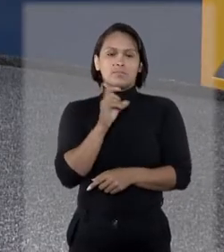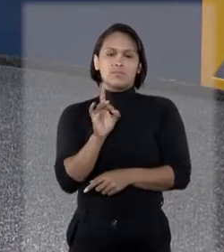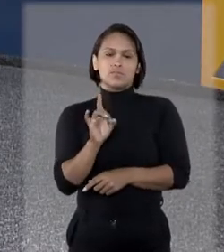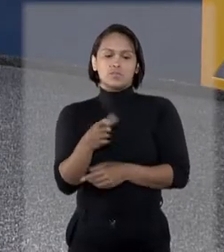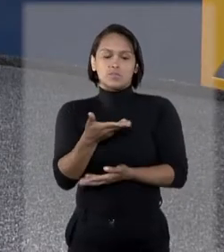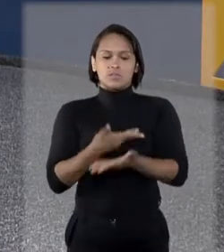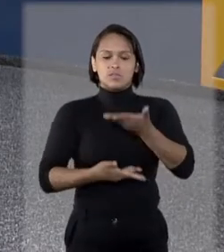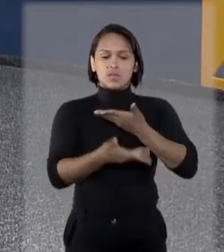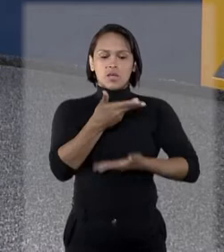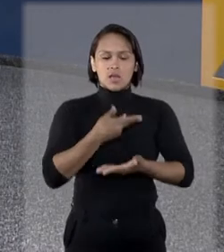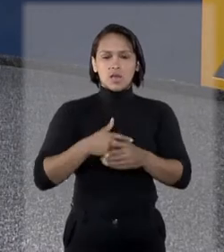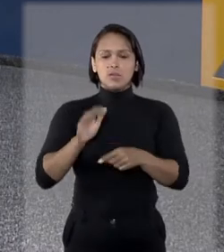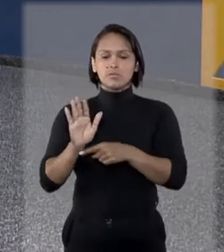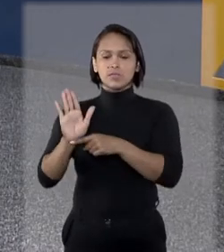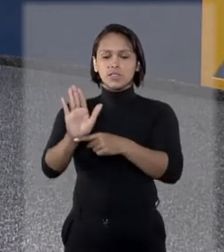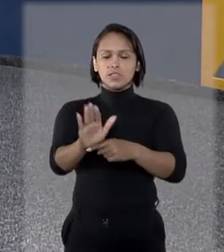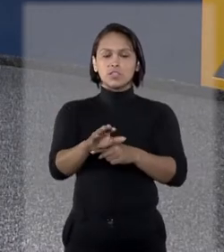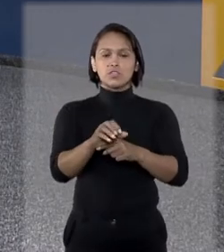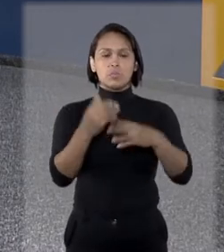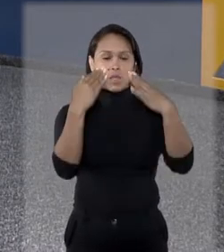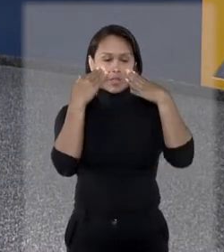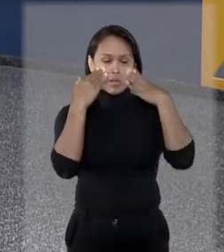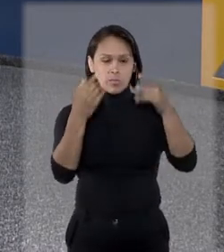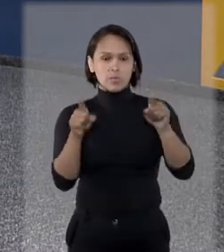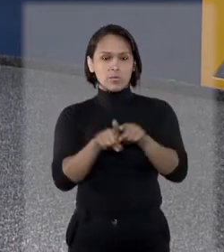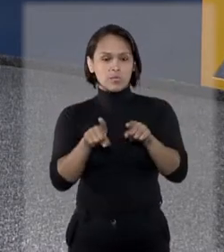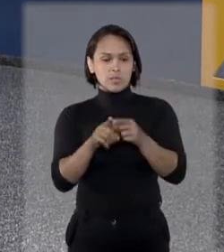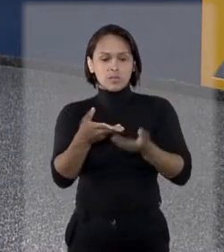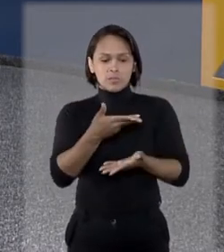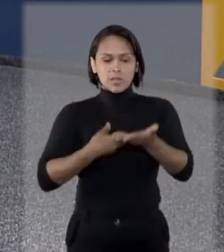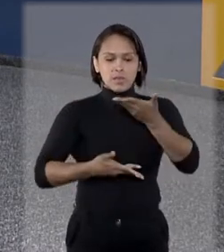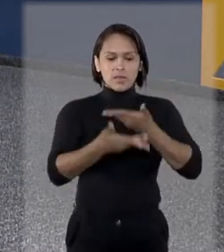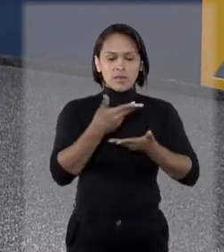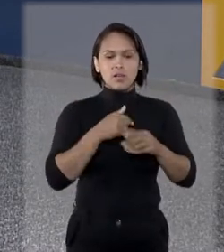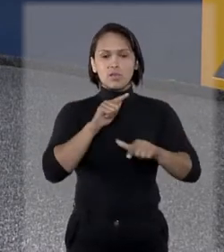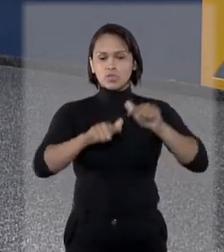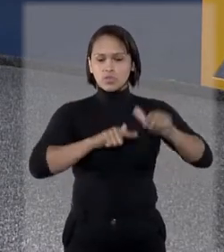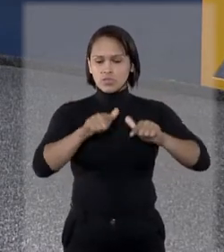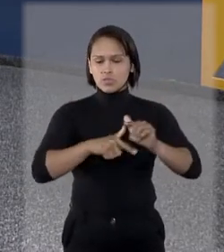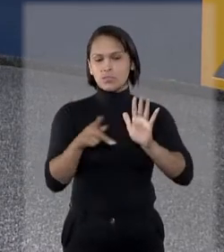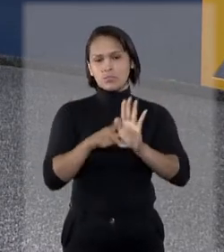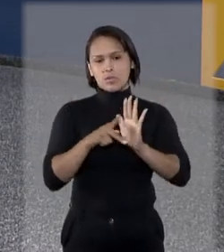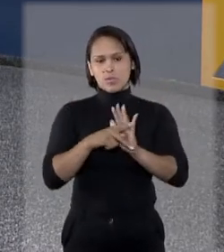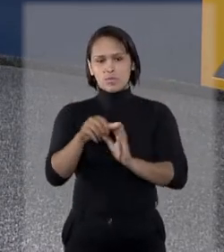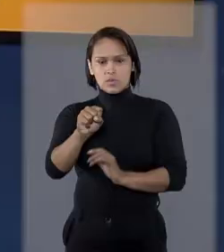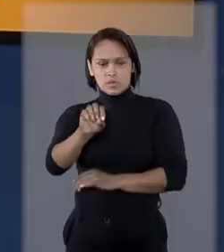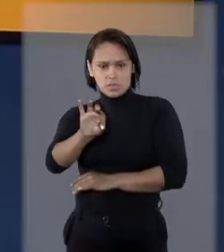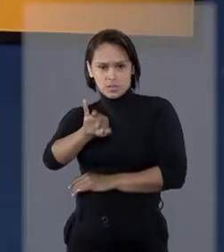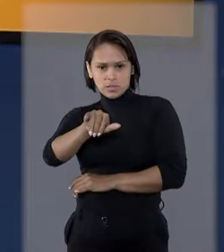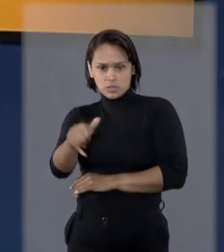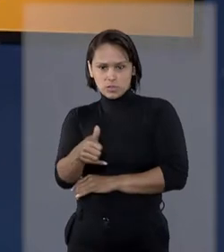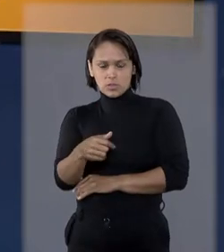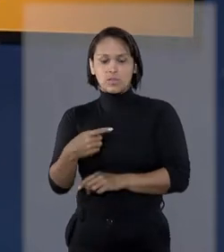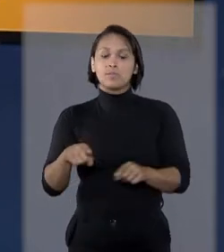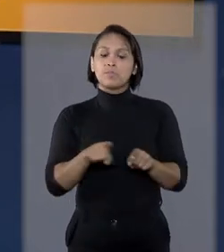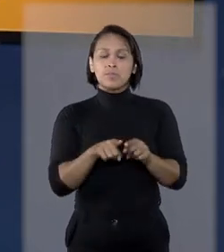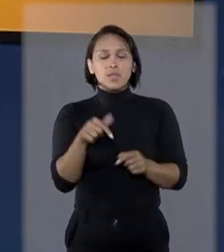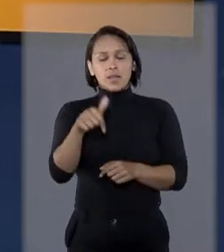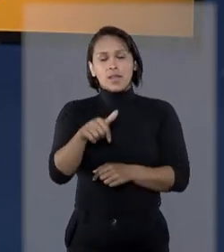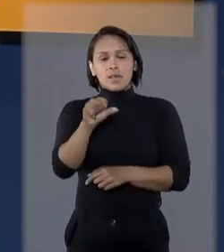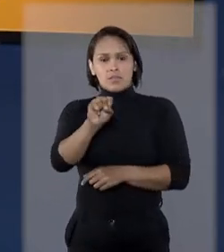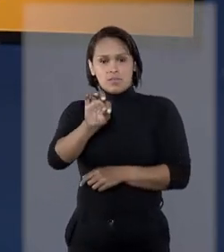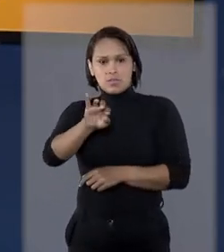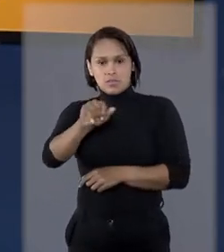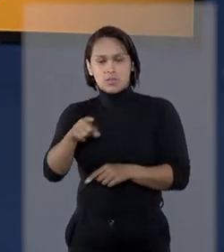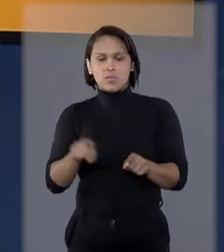não só as relações de atendimento ao público, mas também as relações internas de trabalho. O STJ conta